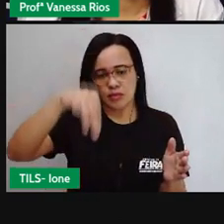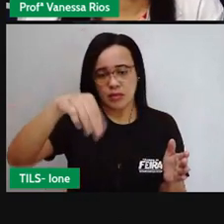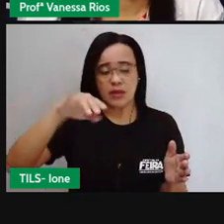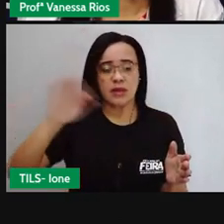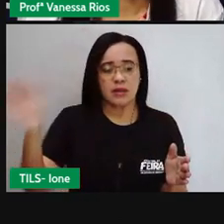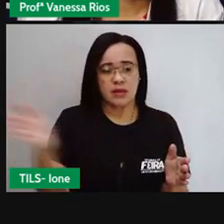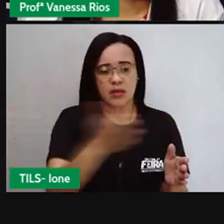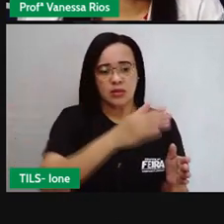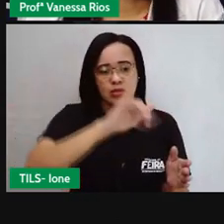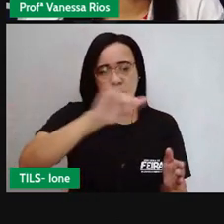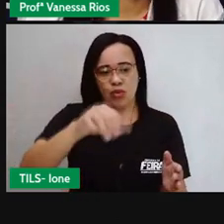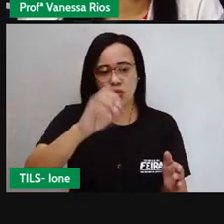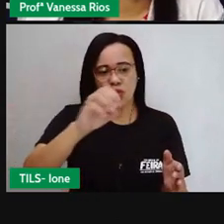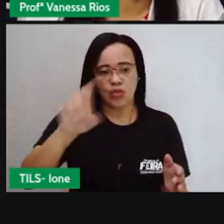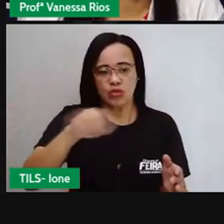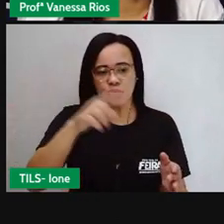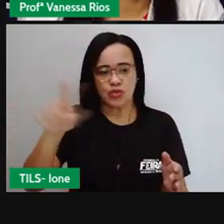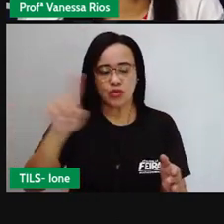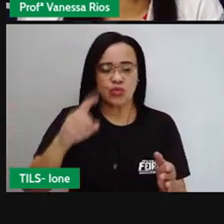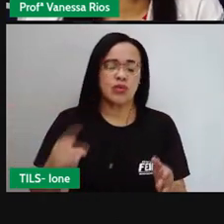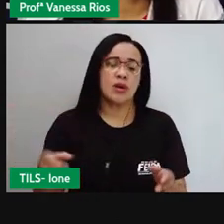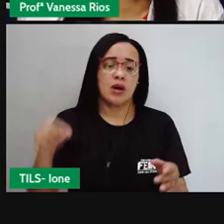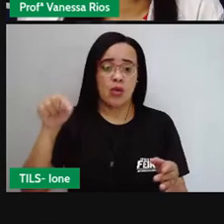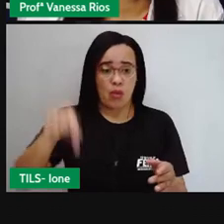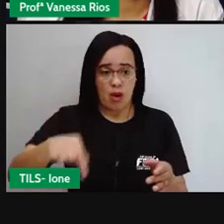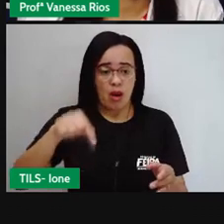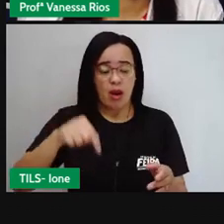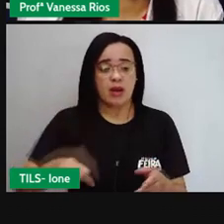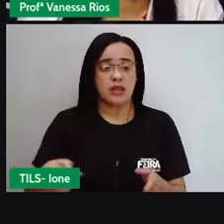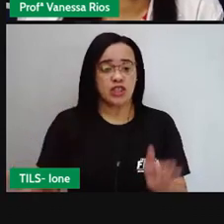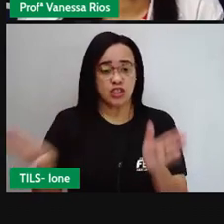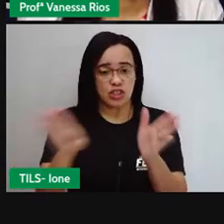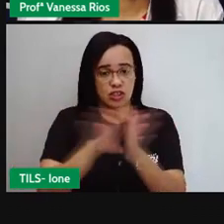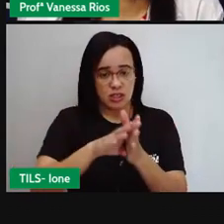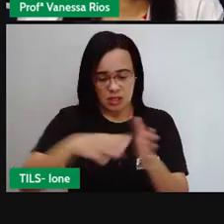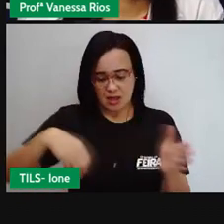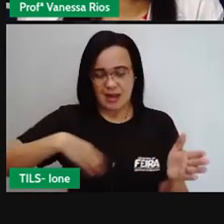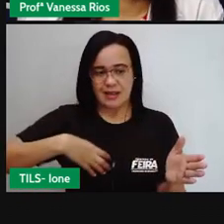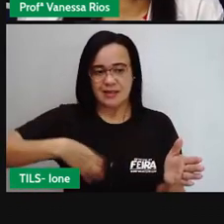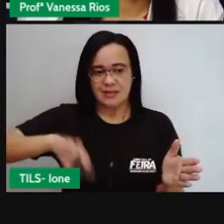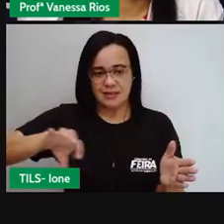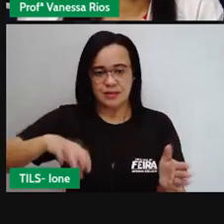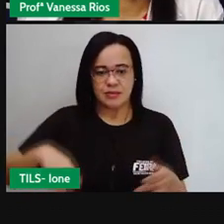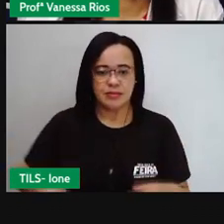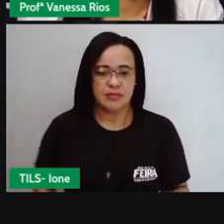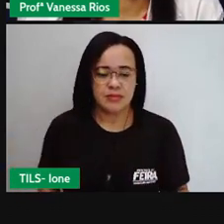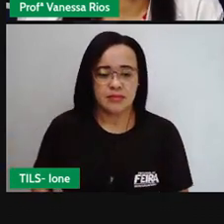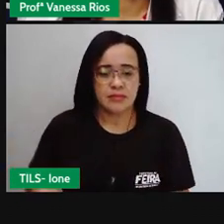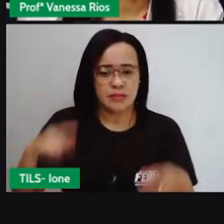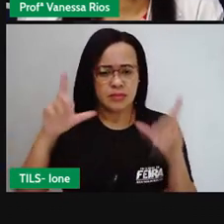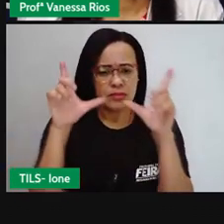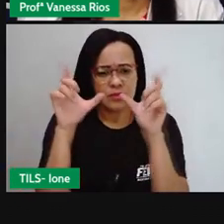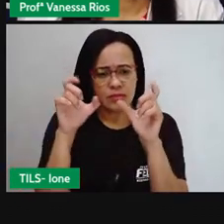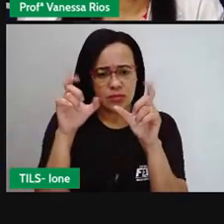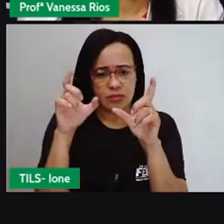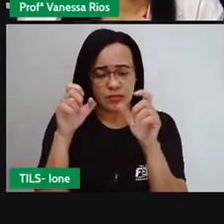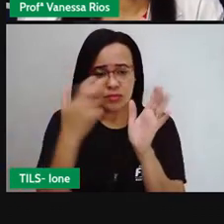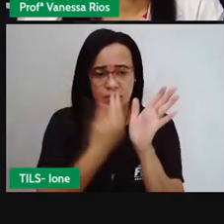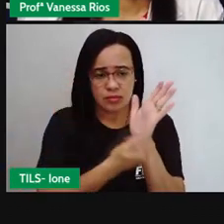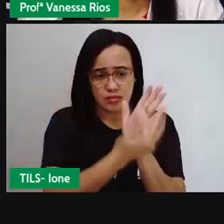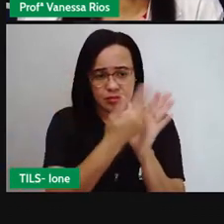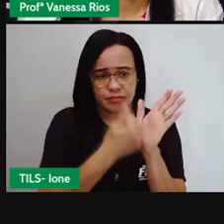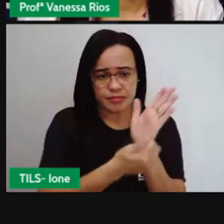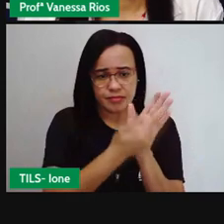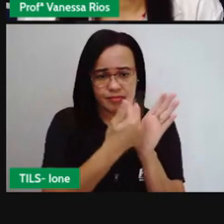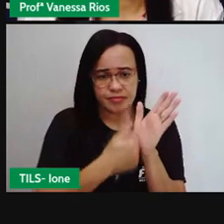pintada em 1952. Aí, por Cândido Portinari, né? Um grande pintor, um grande